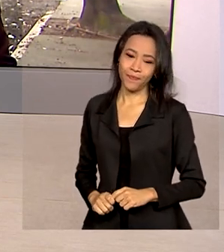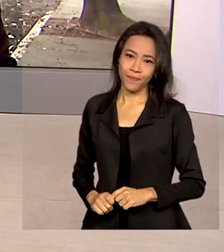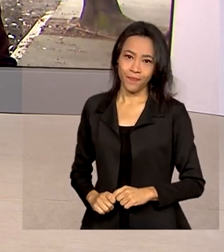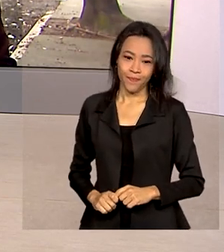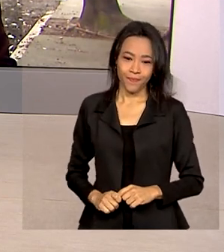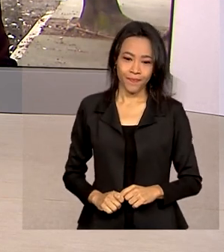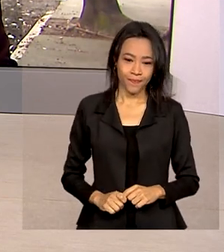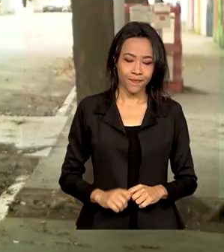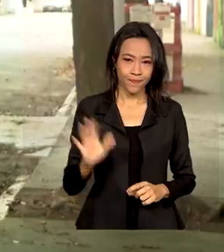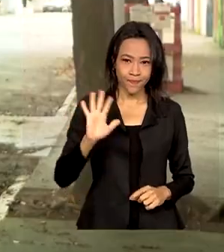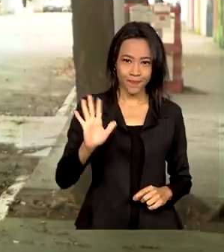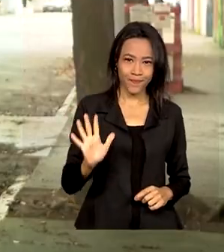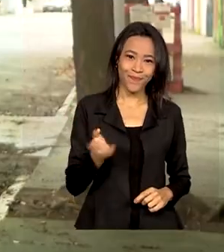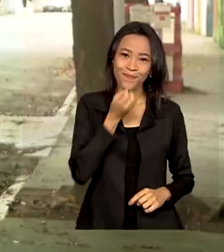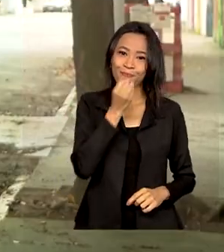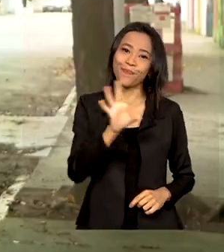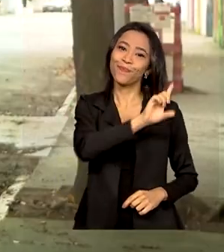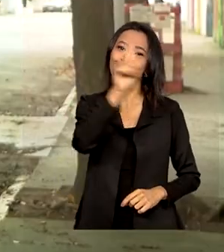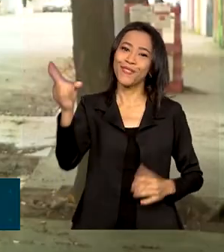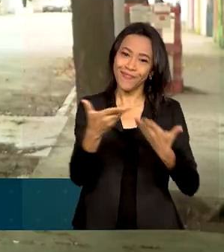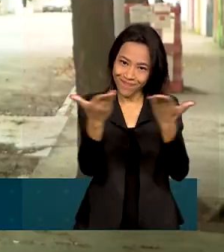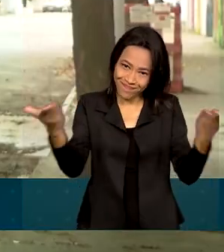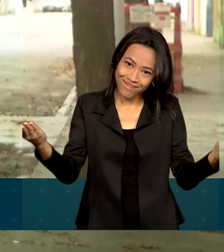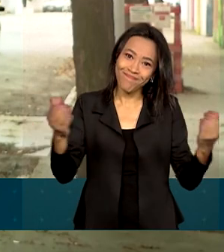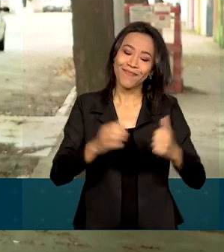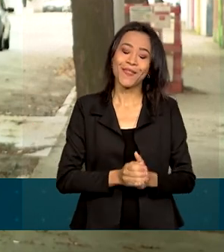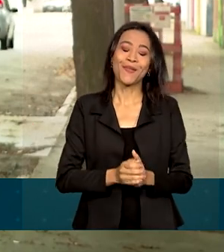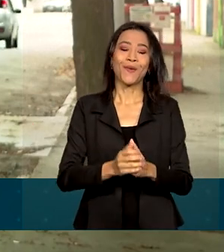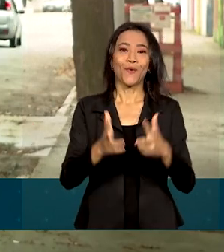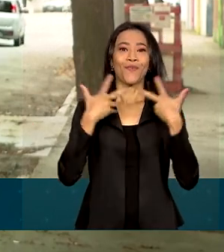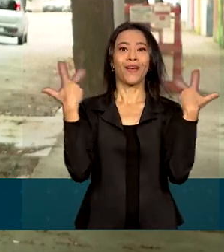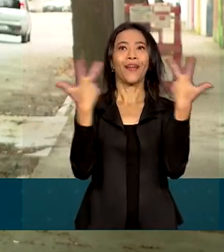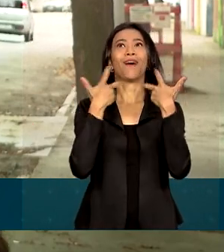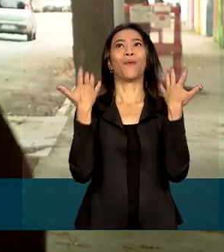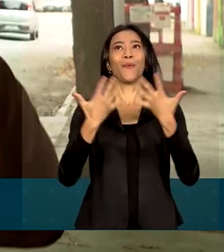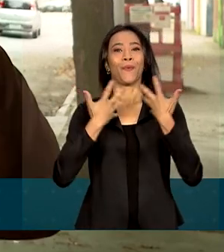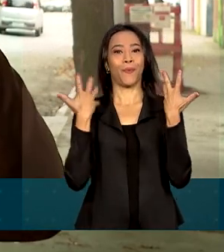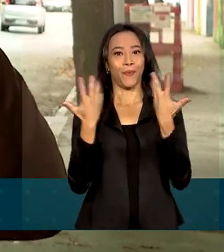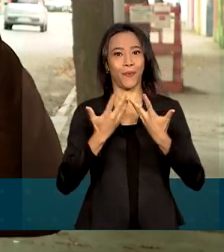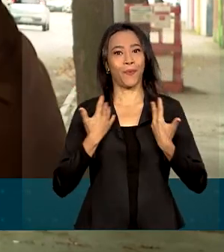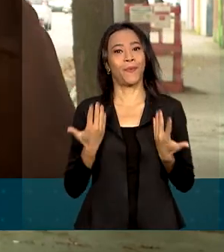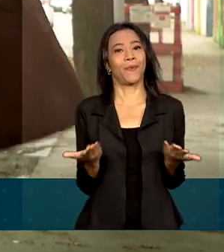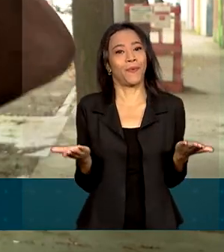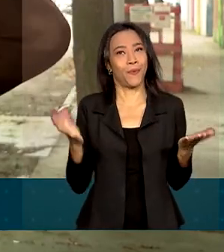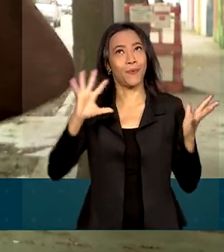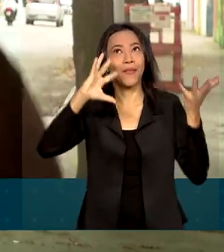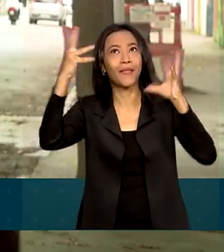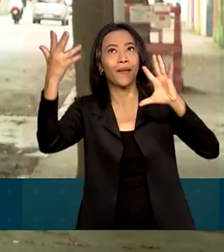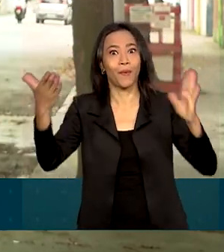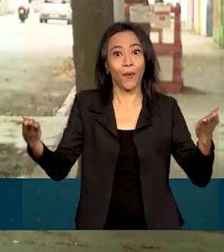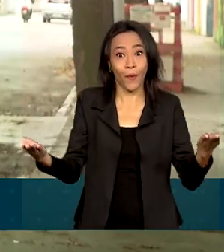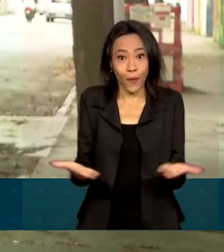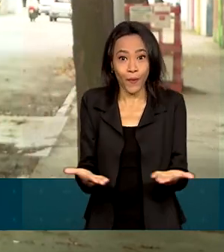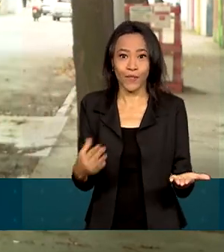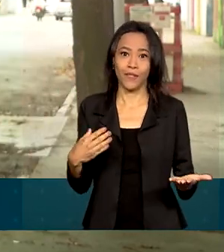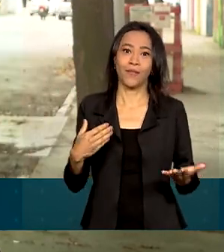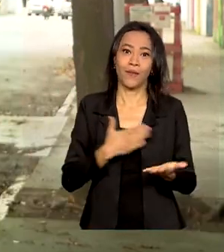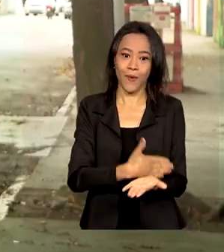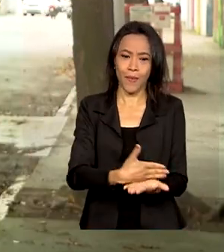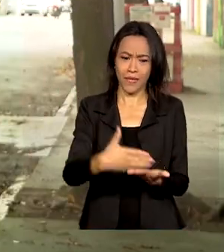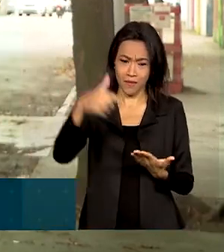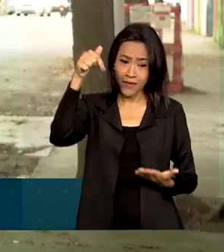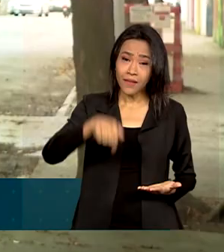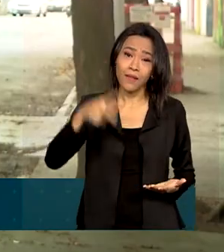Bom dia, Mara. Bom dia a todos. Verão começa hoje, mas aqui em São Paulo, como vocês estão vendo,